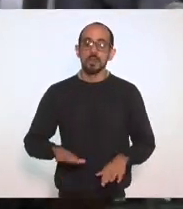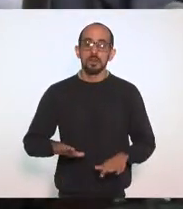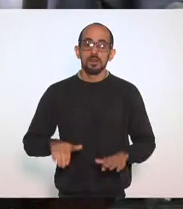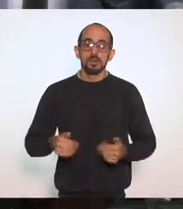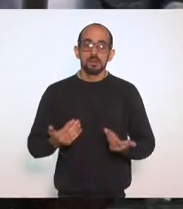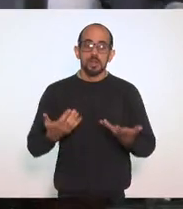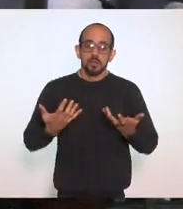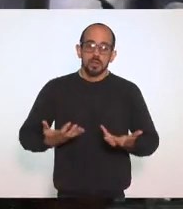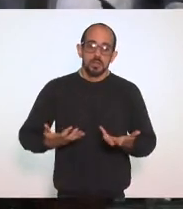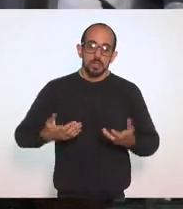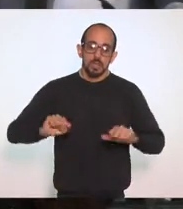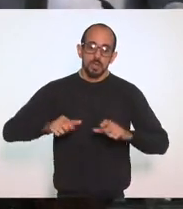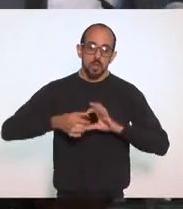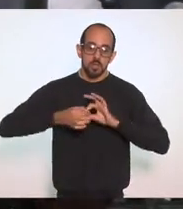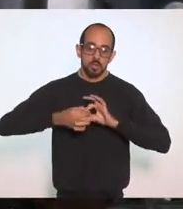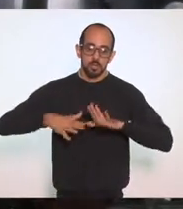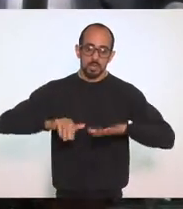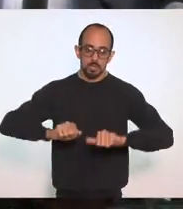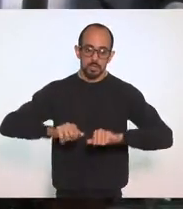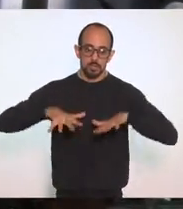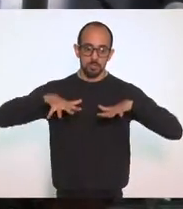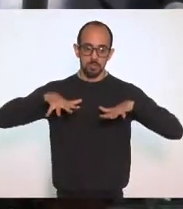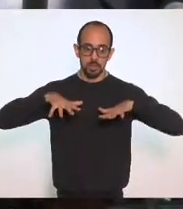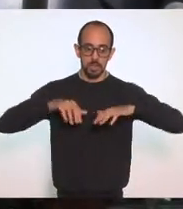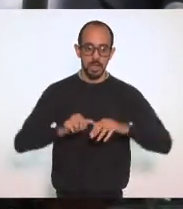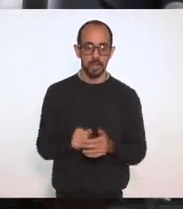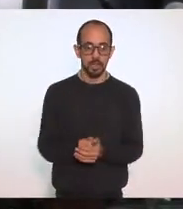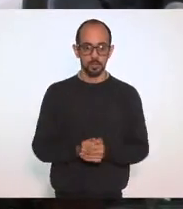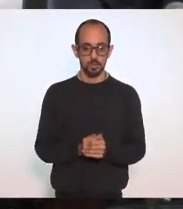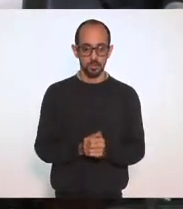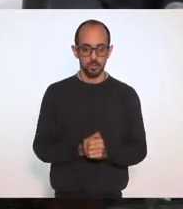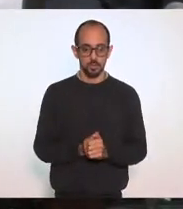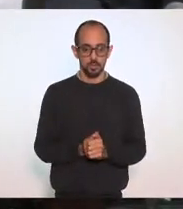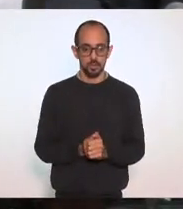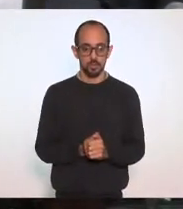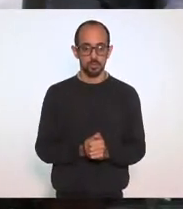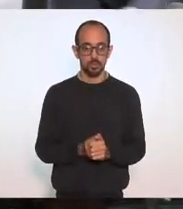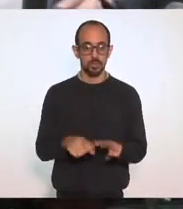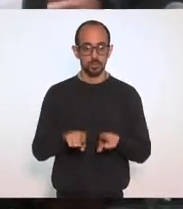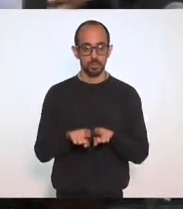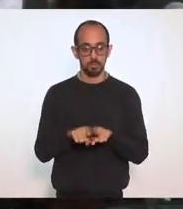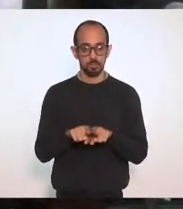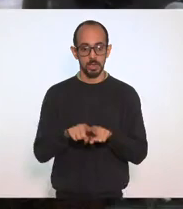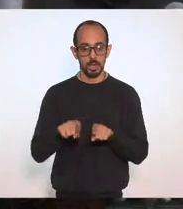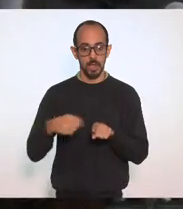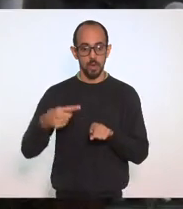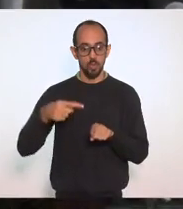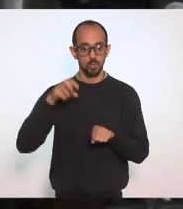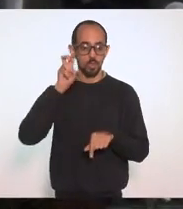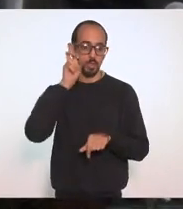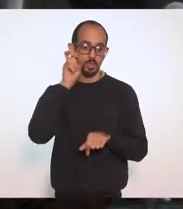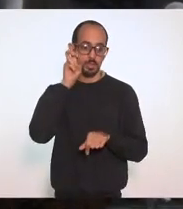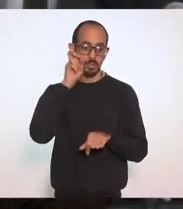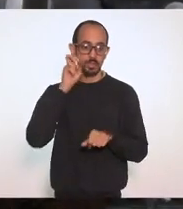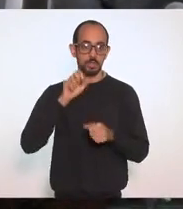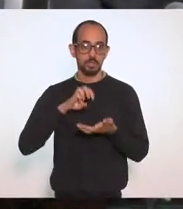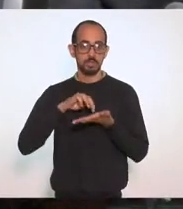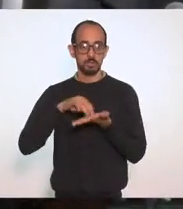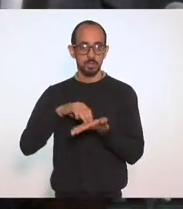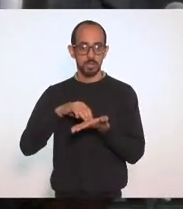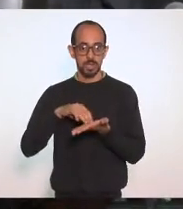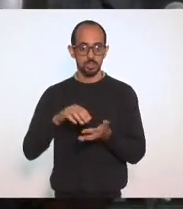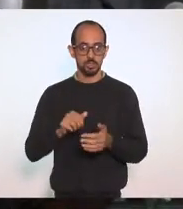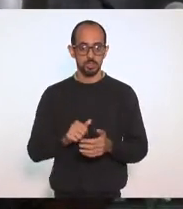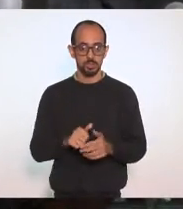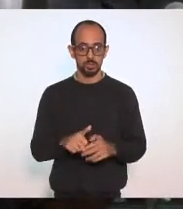com autorização do plenário, autorização para que a gente possa trazer na próxima quinta também essa mensagem para a pauta, querosene de